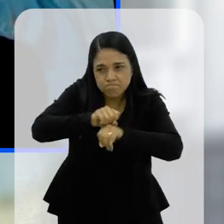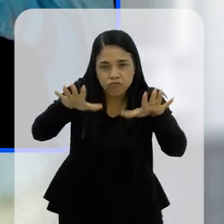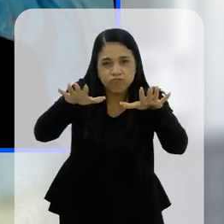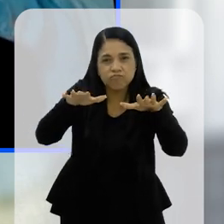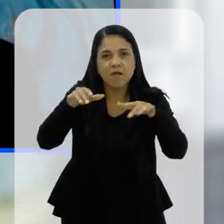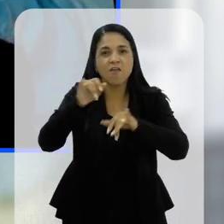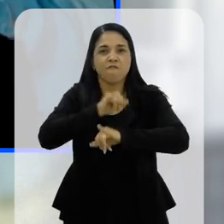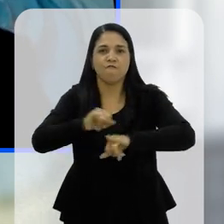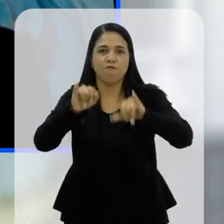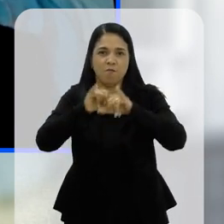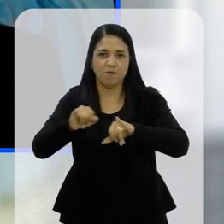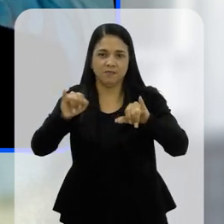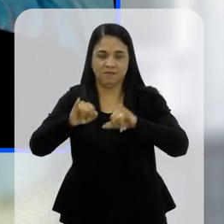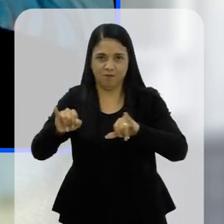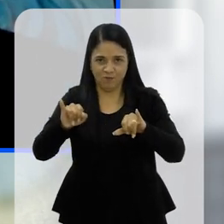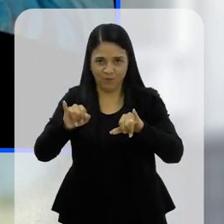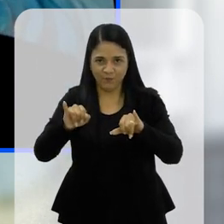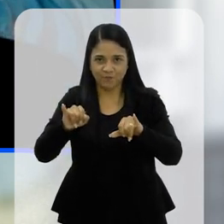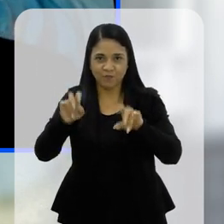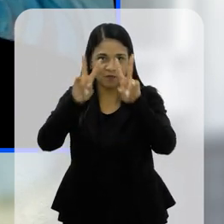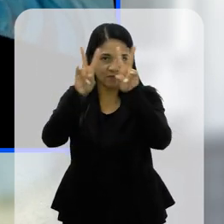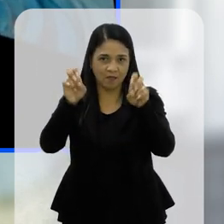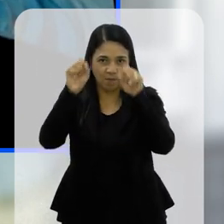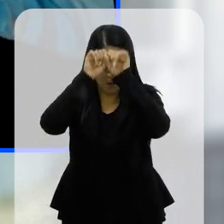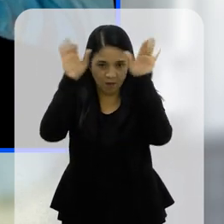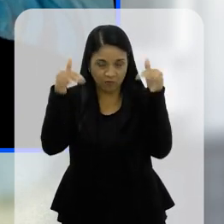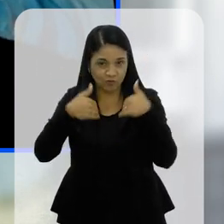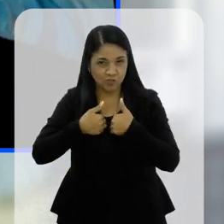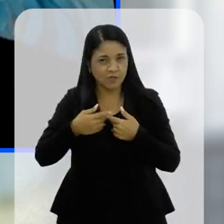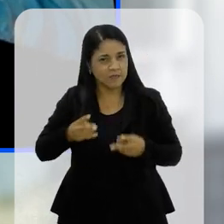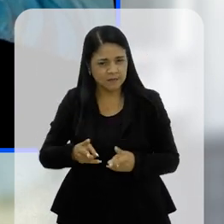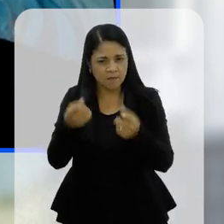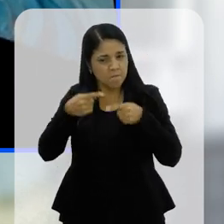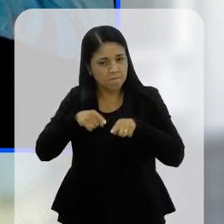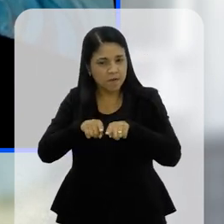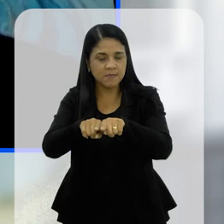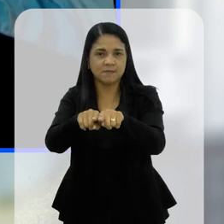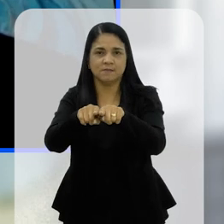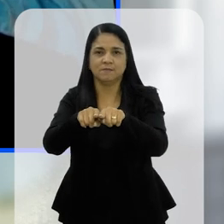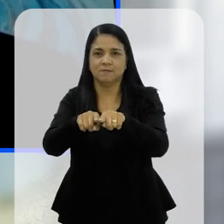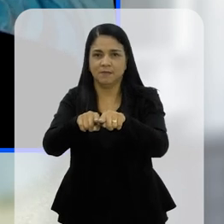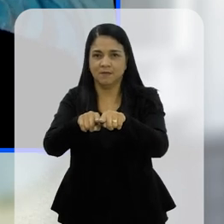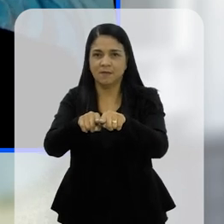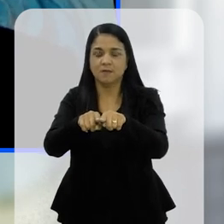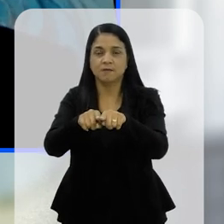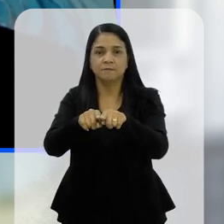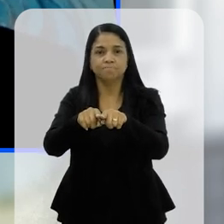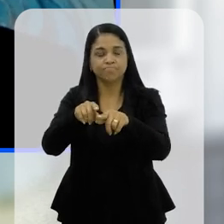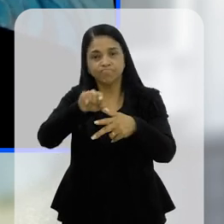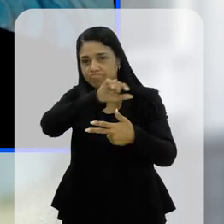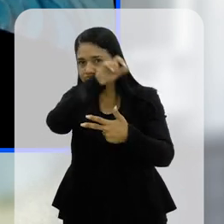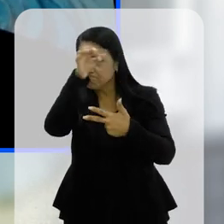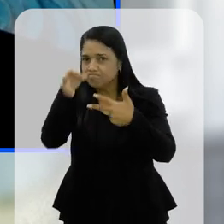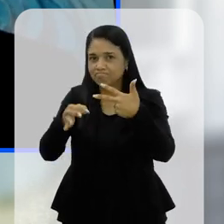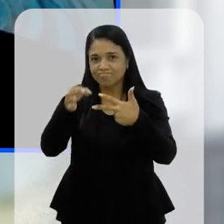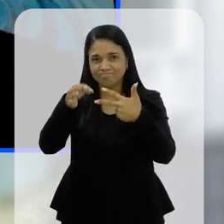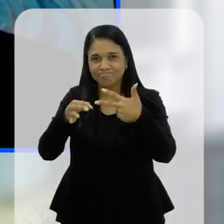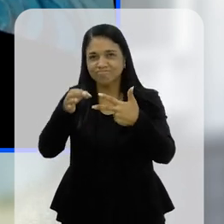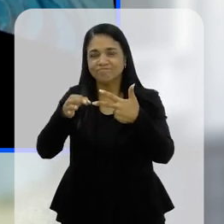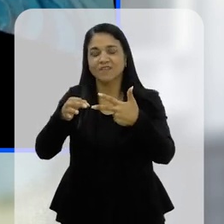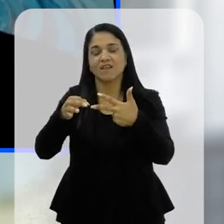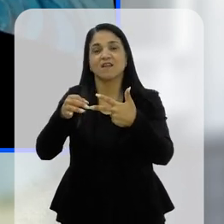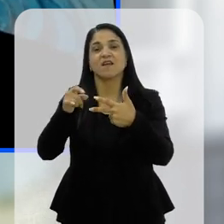difundir e tudo mais. Nós sempre tivemos uma parceria muito grande com o poder legislativo,